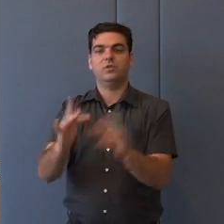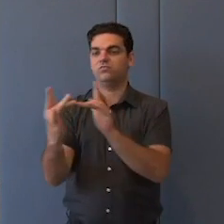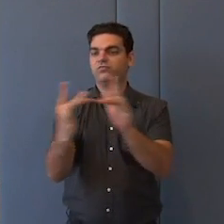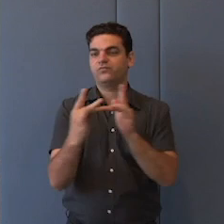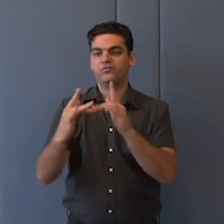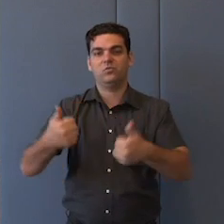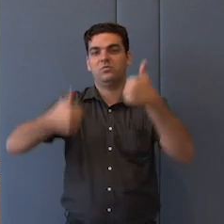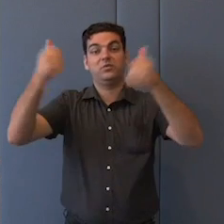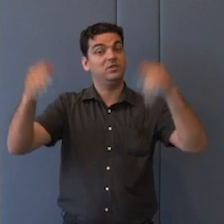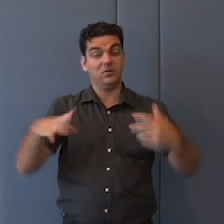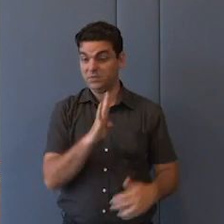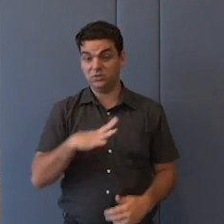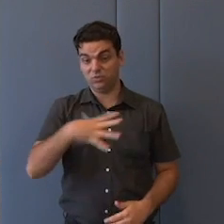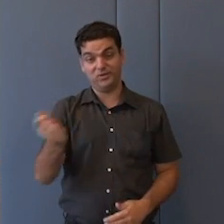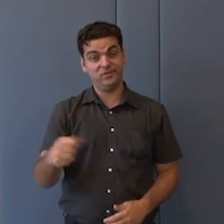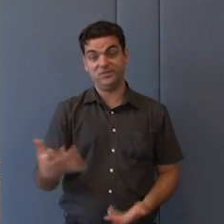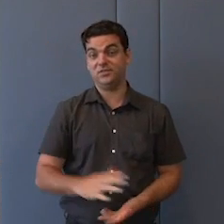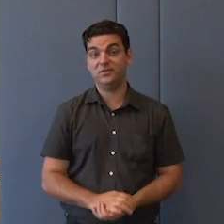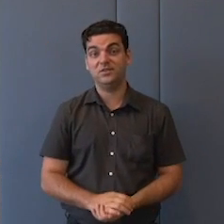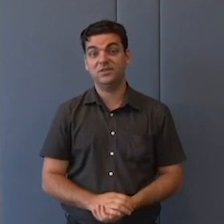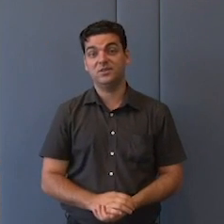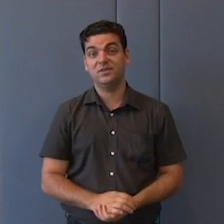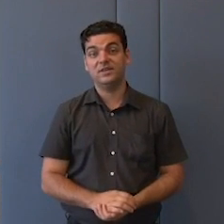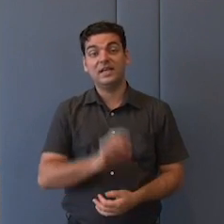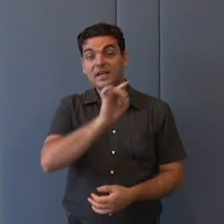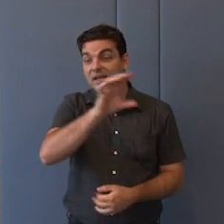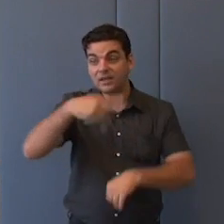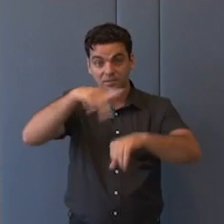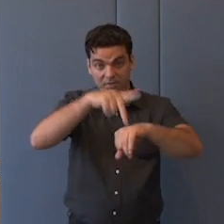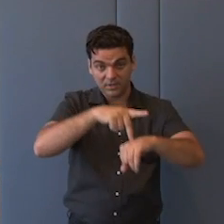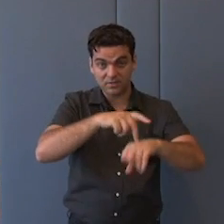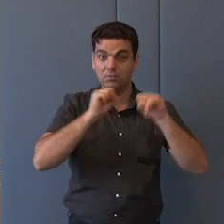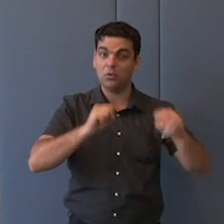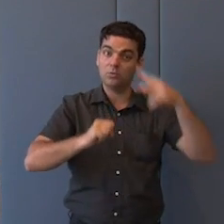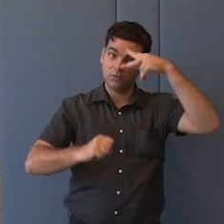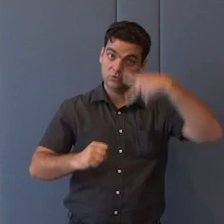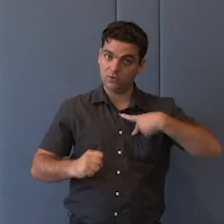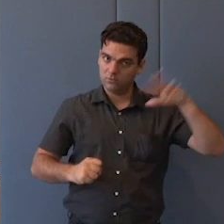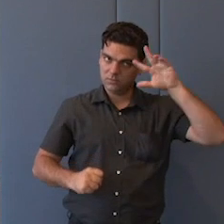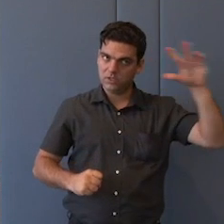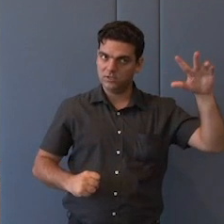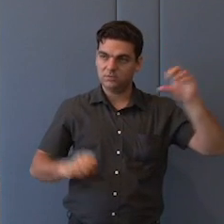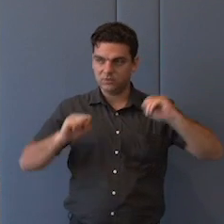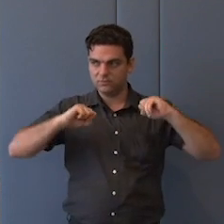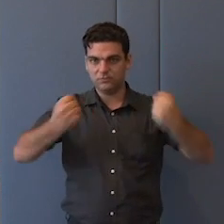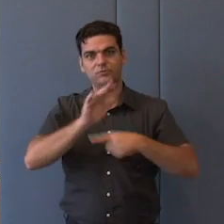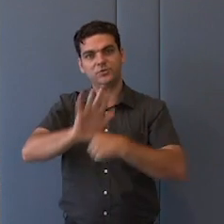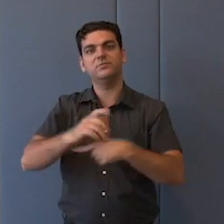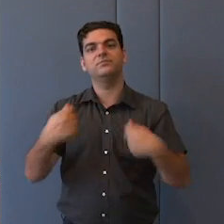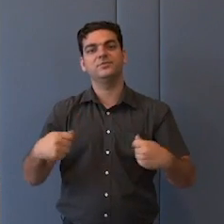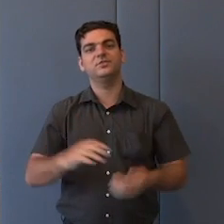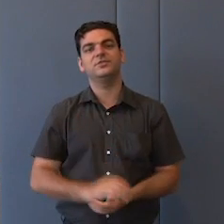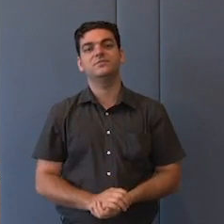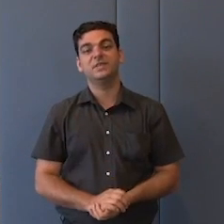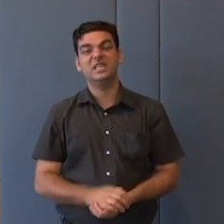cada nação tem e precisa ser um oráculo, algo que influi na programação. Você não pode deixar o sistema se autoprogramar, porque, se você deixa o